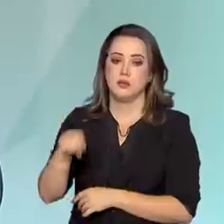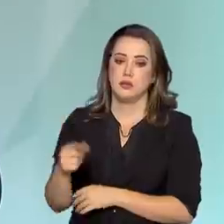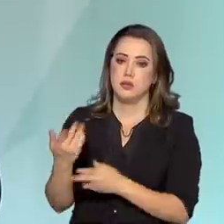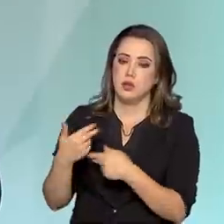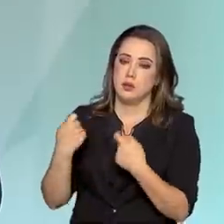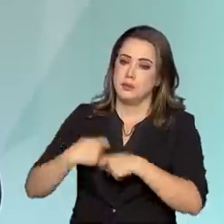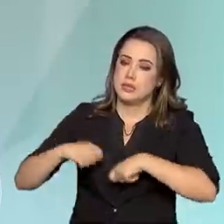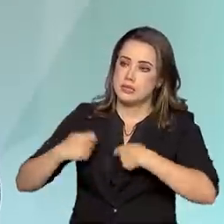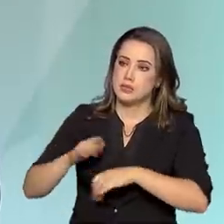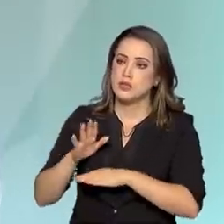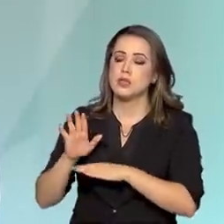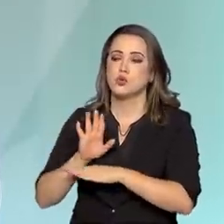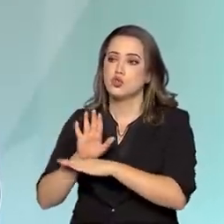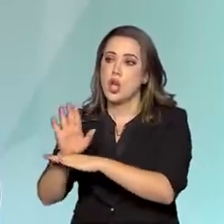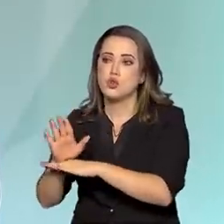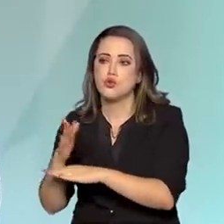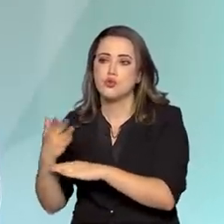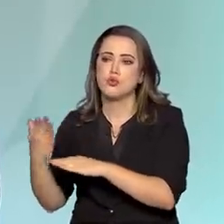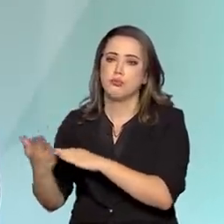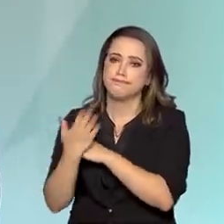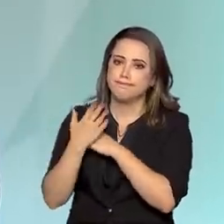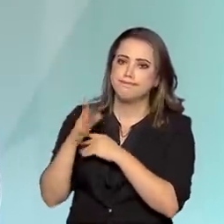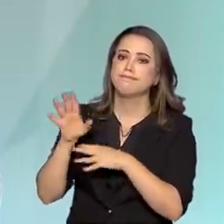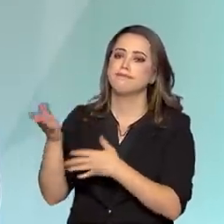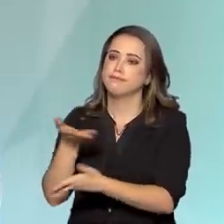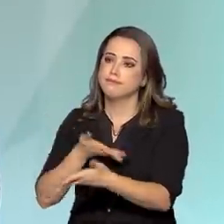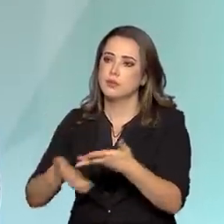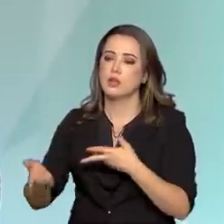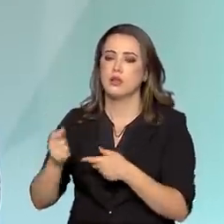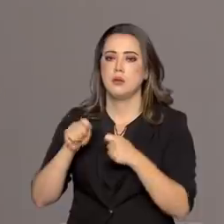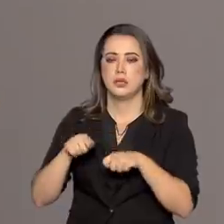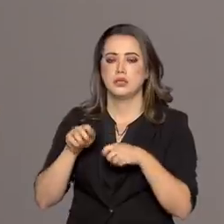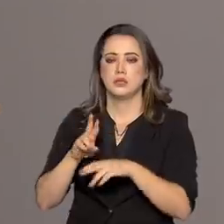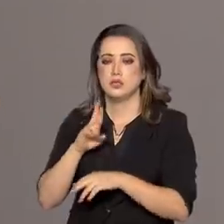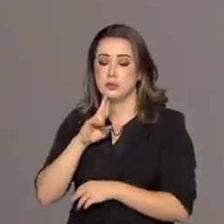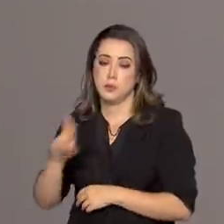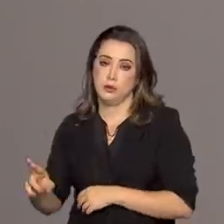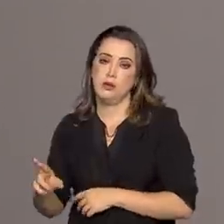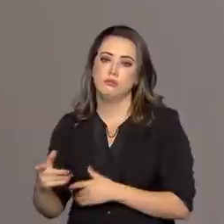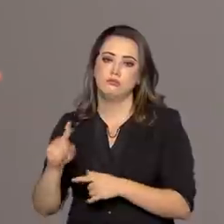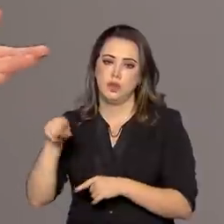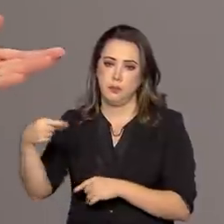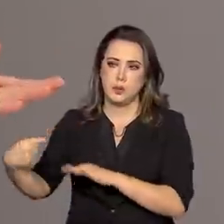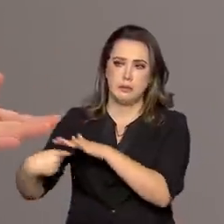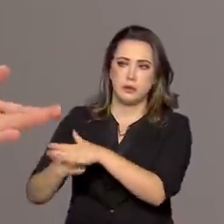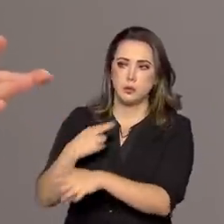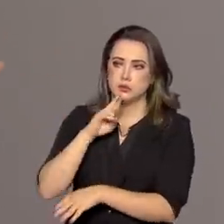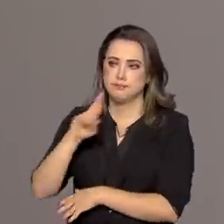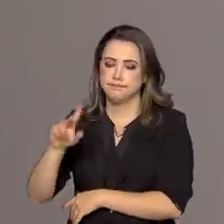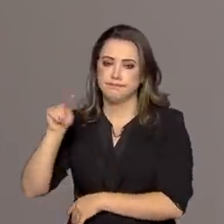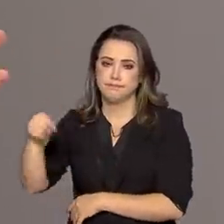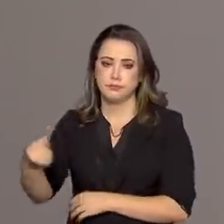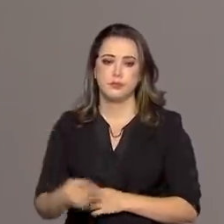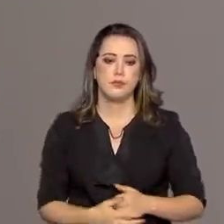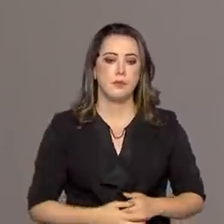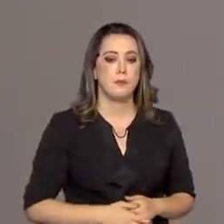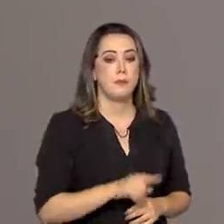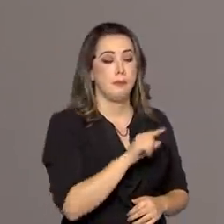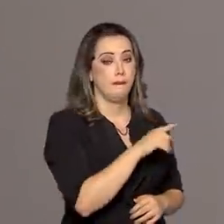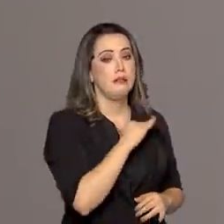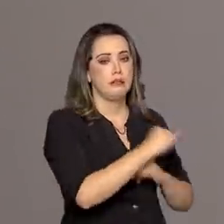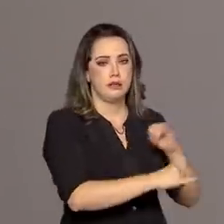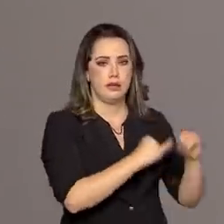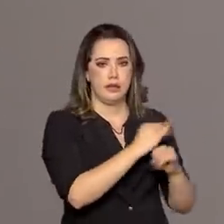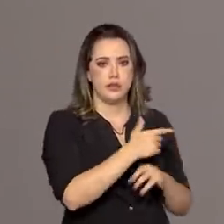escopo e os bibliotecários davam respostas específicas dos itens que eles poderiam encontrar. O já citou que tem uma Biblioteca Nacional Digital, que está aí desde 2008,